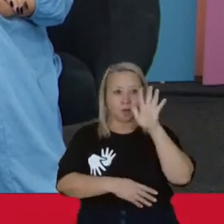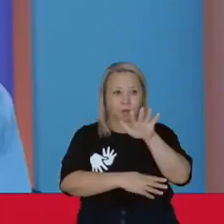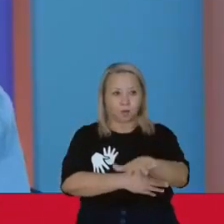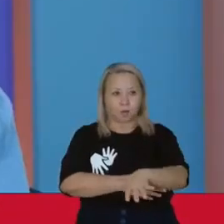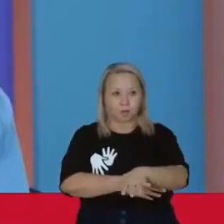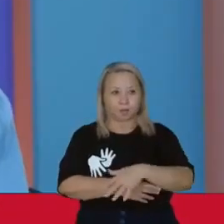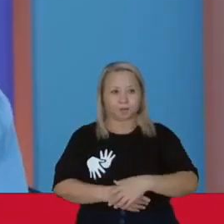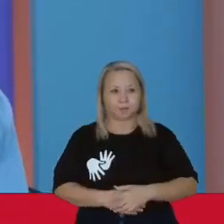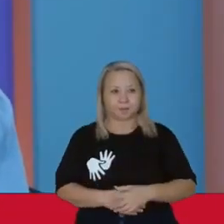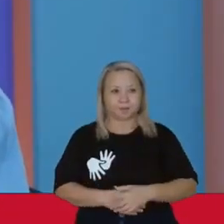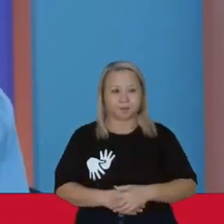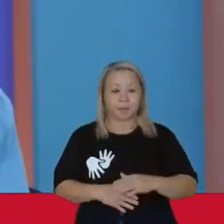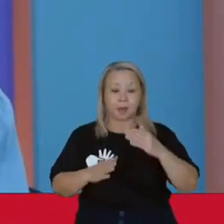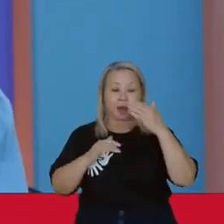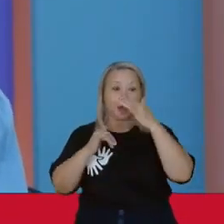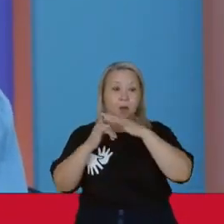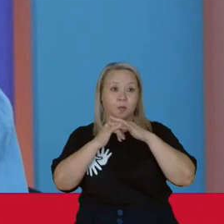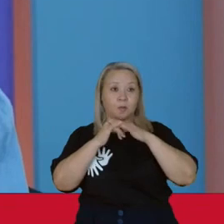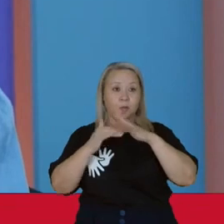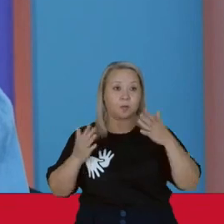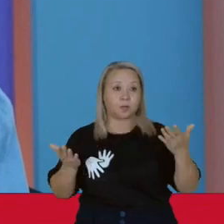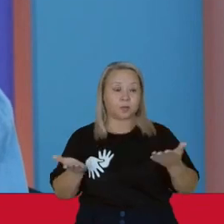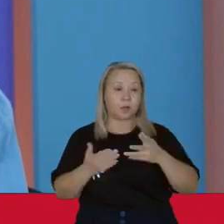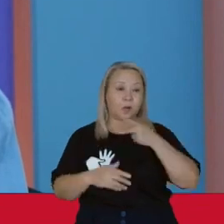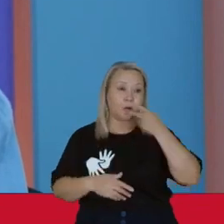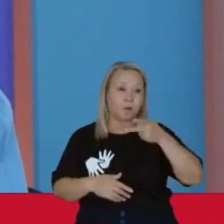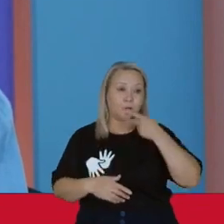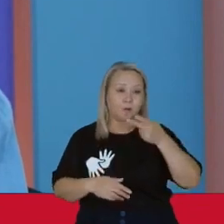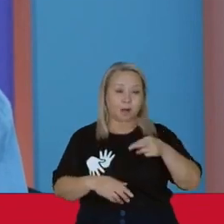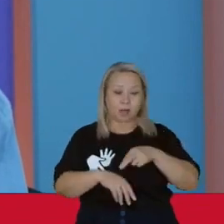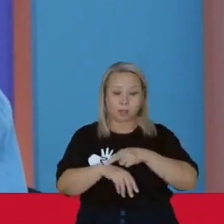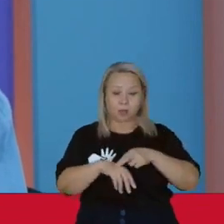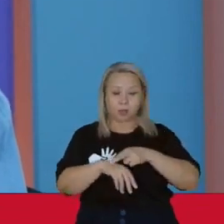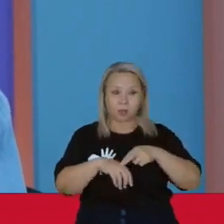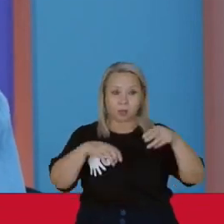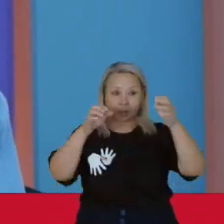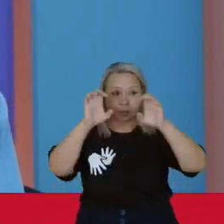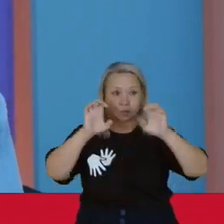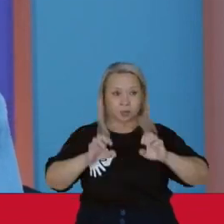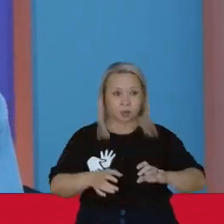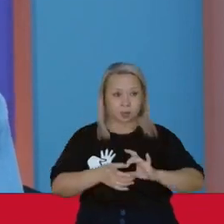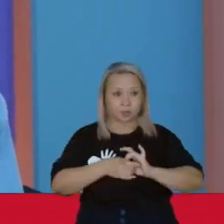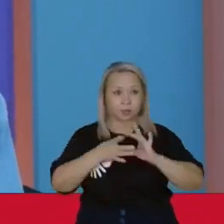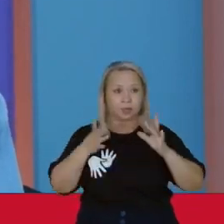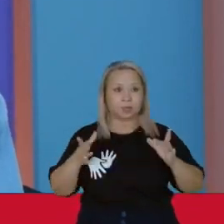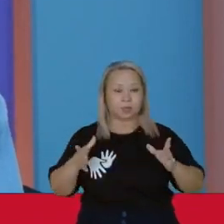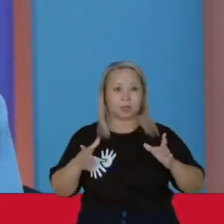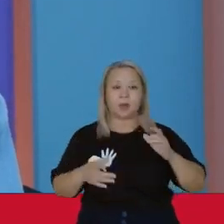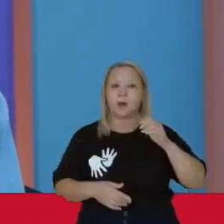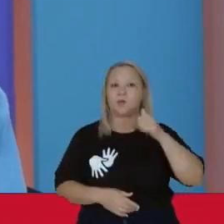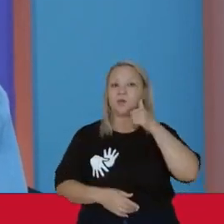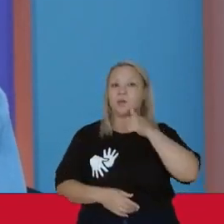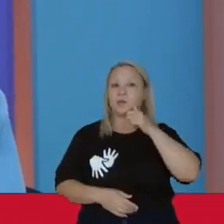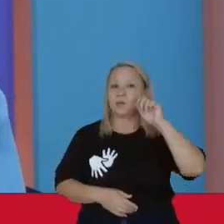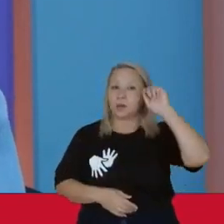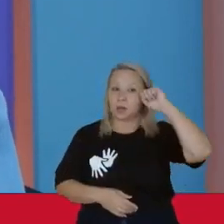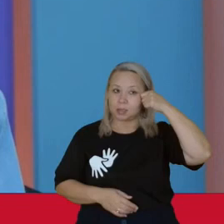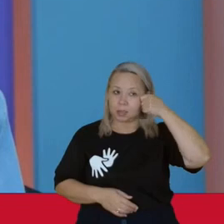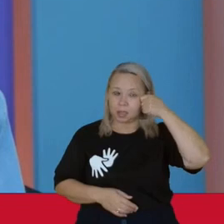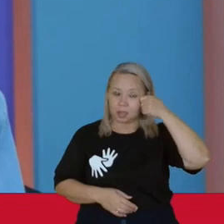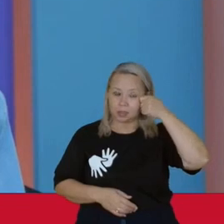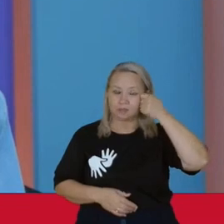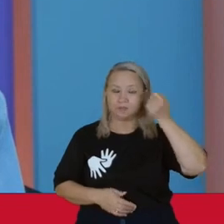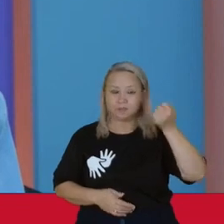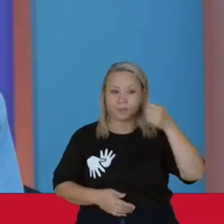tarde No programa de hoje vamos falar sobre racismo estrutural E emancipação das mulheres negras no Brasil Te